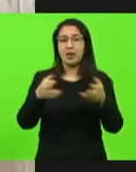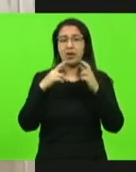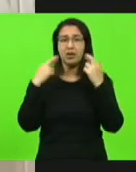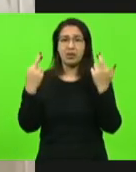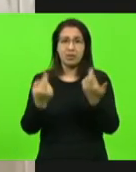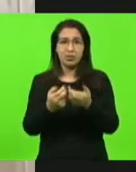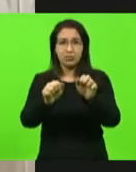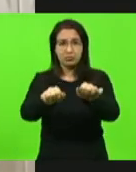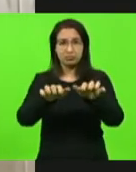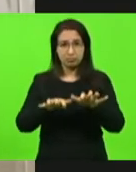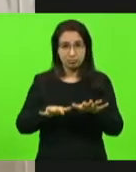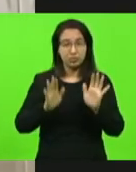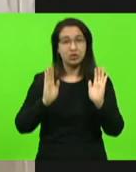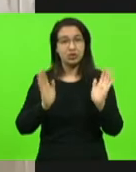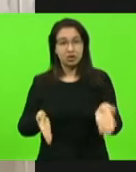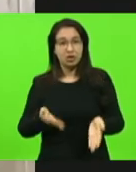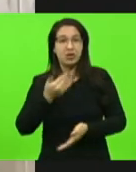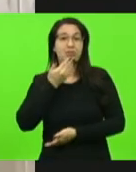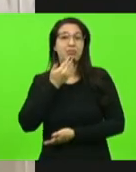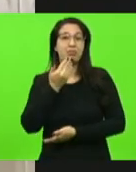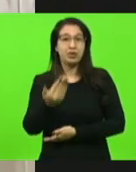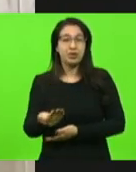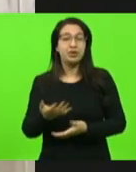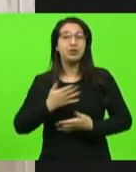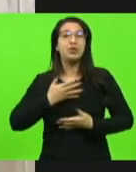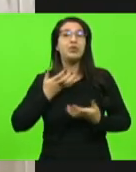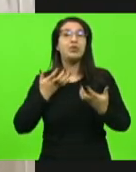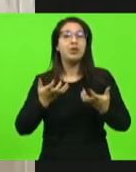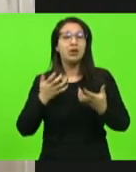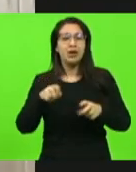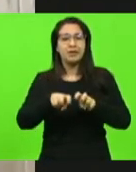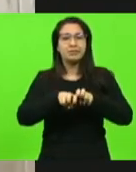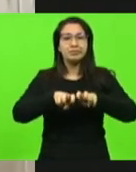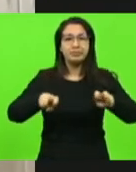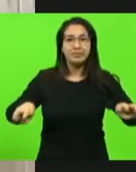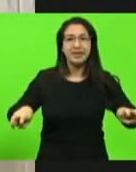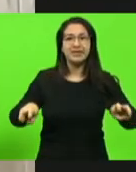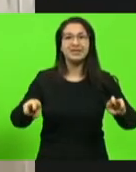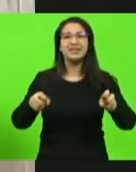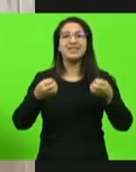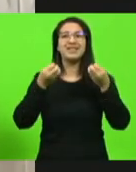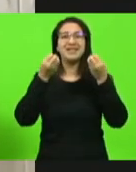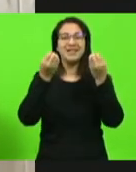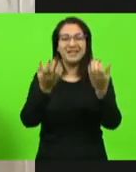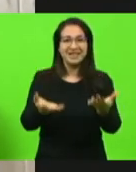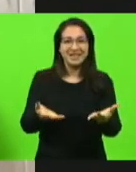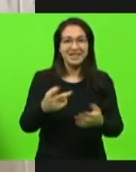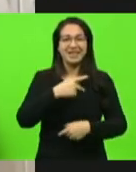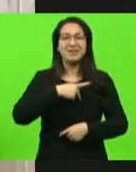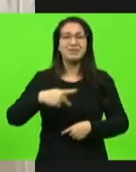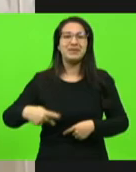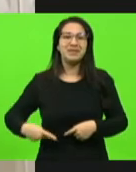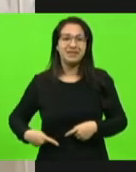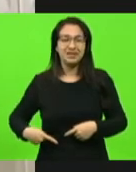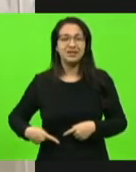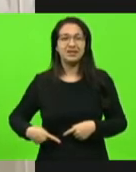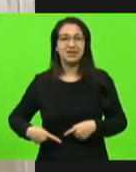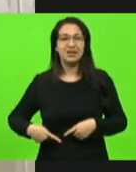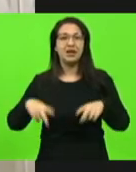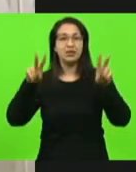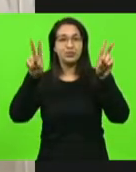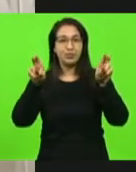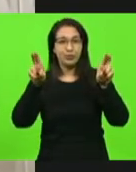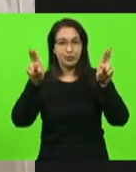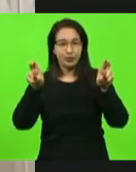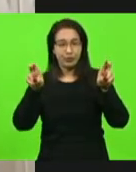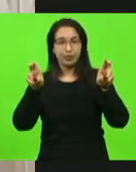esse pedido. Então, eu gostaria que essa mesa levasse ao presidente dessa casa, essa mesa levasse ao presidente